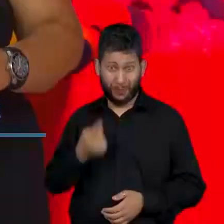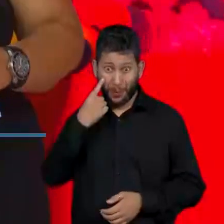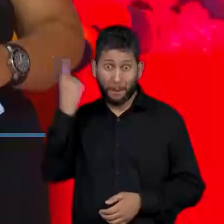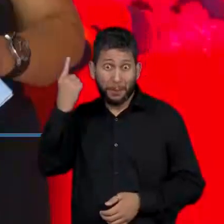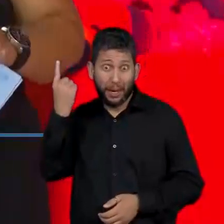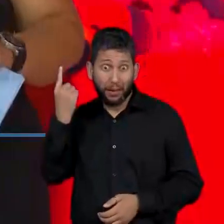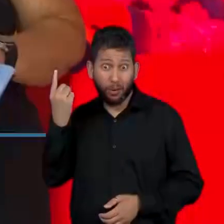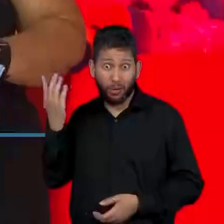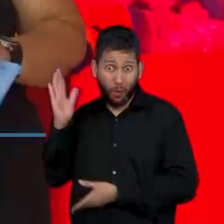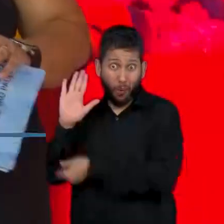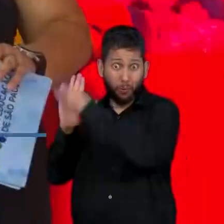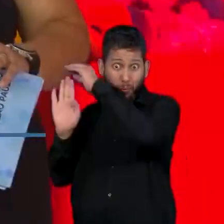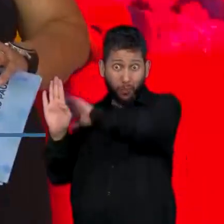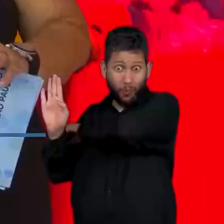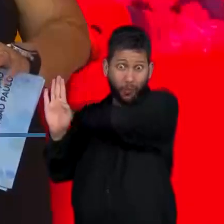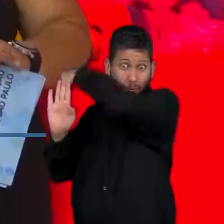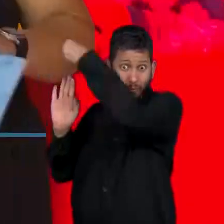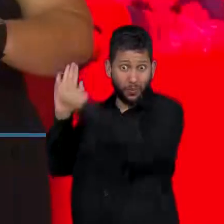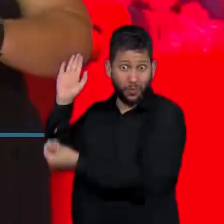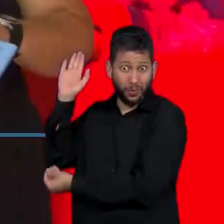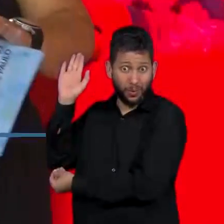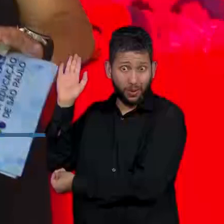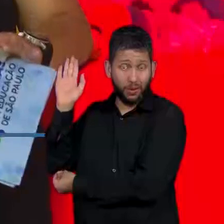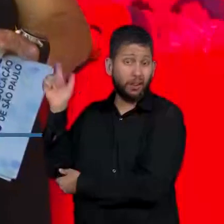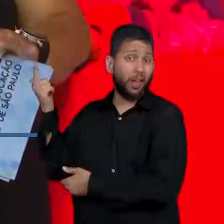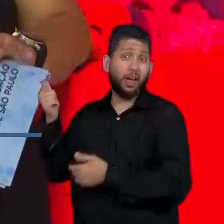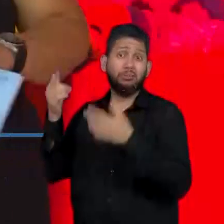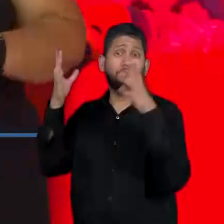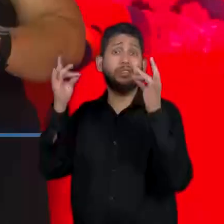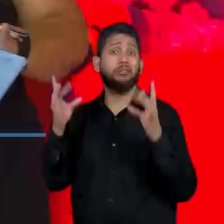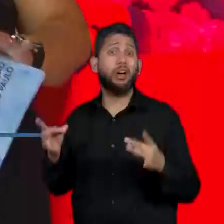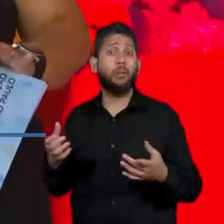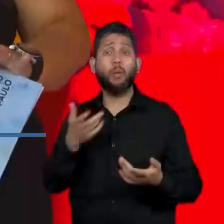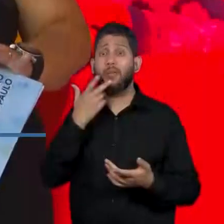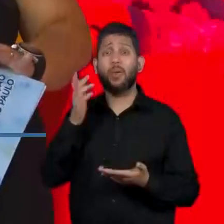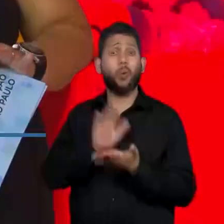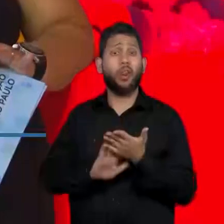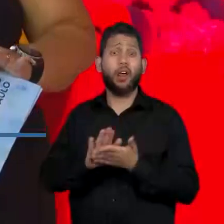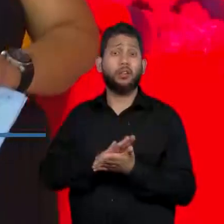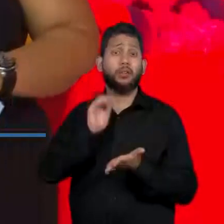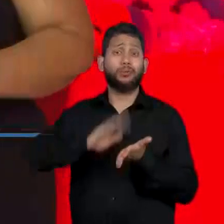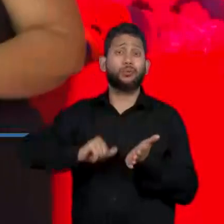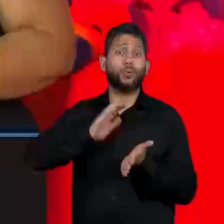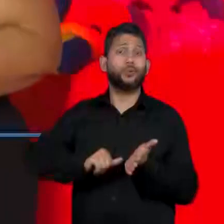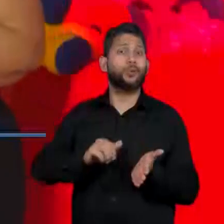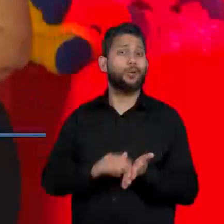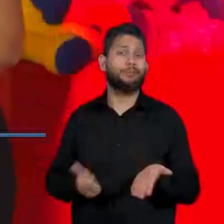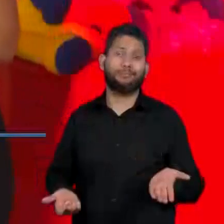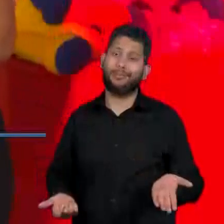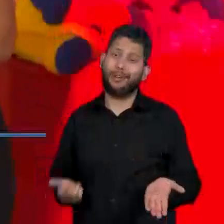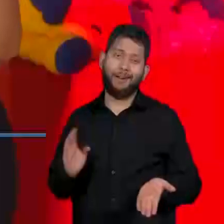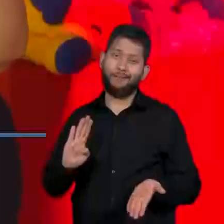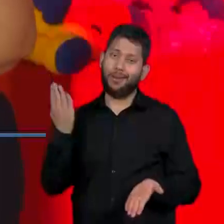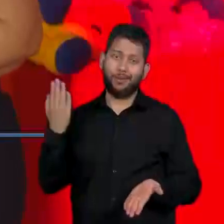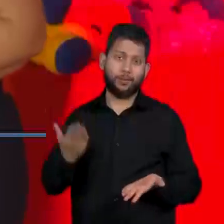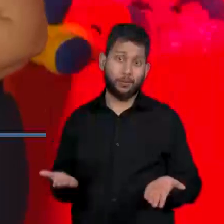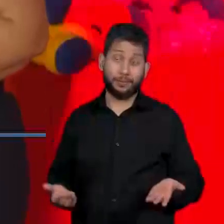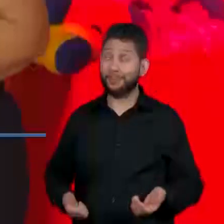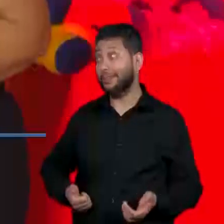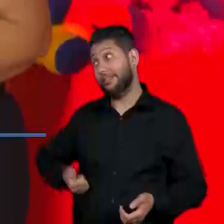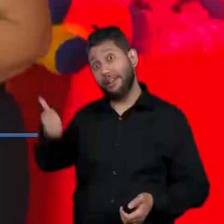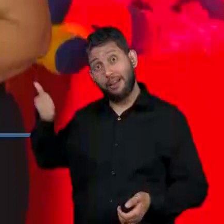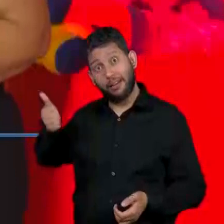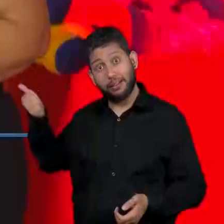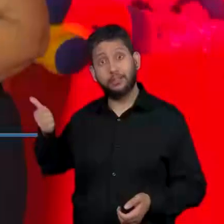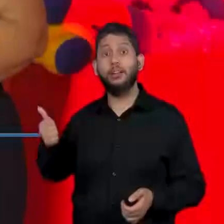nenhum. Então, a gente fala assim, não tem fonte, não tem detalhamento, é falso. Essa aqui é verdadeira.